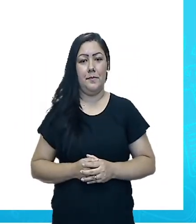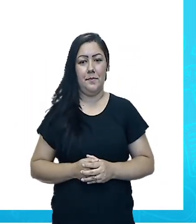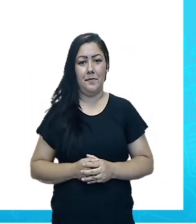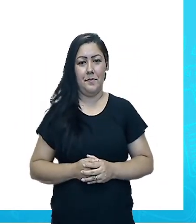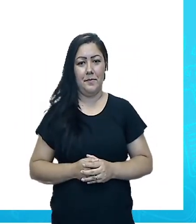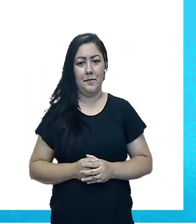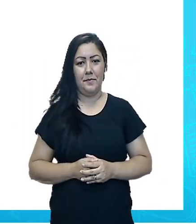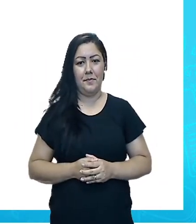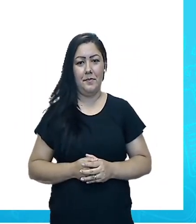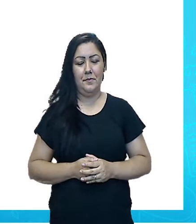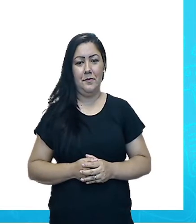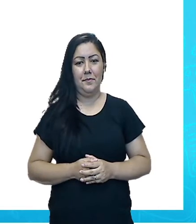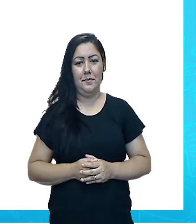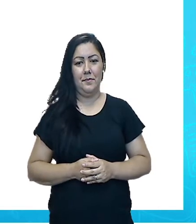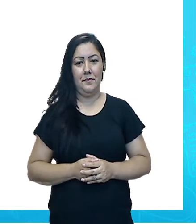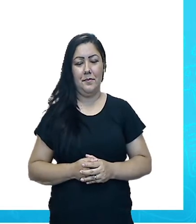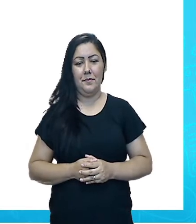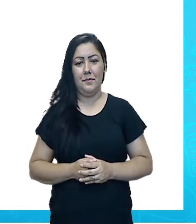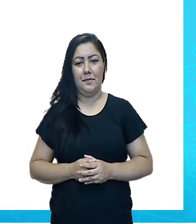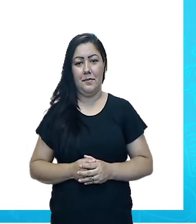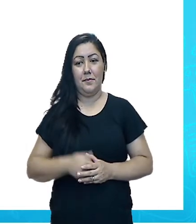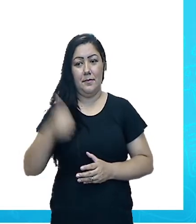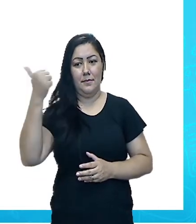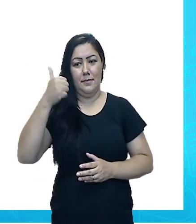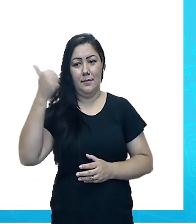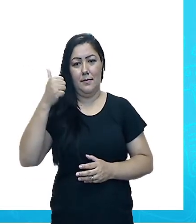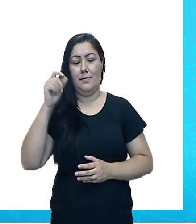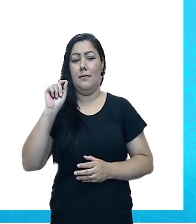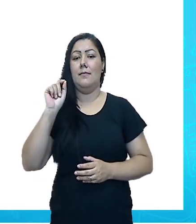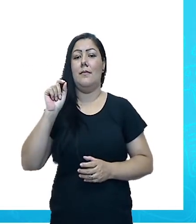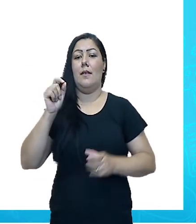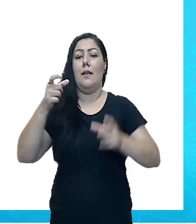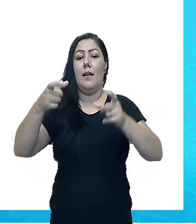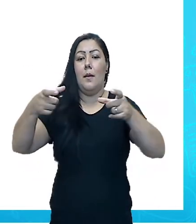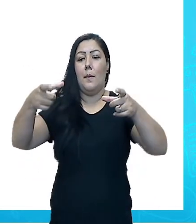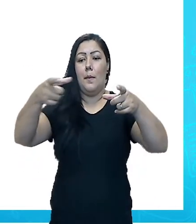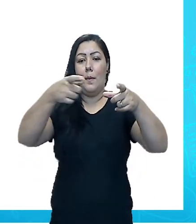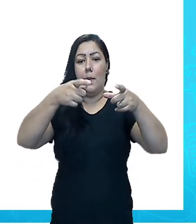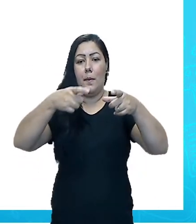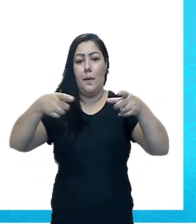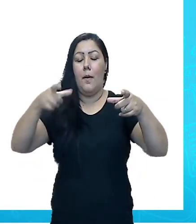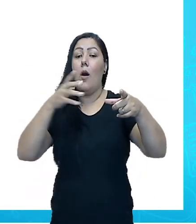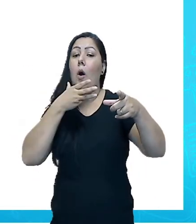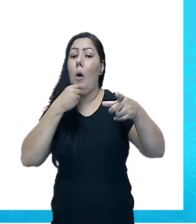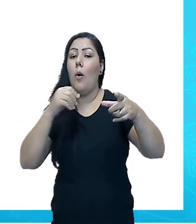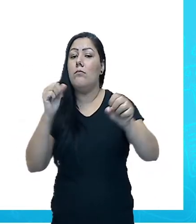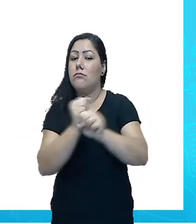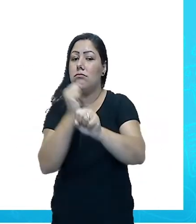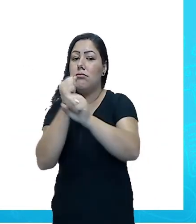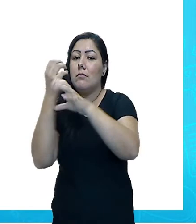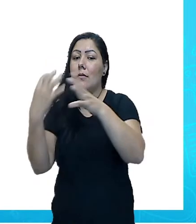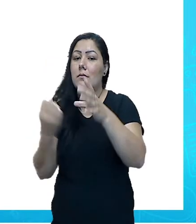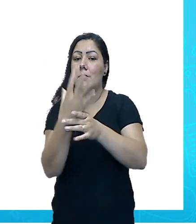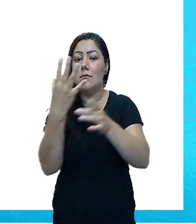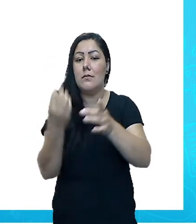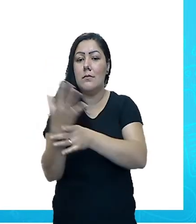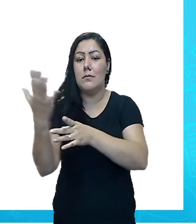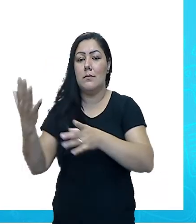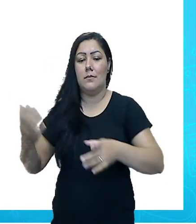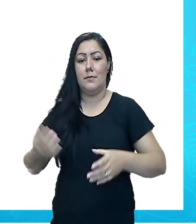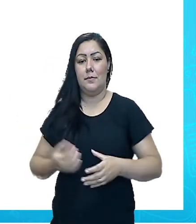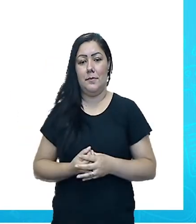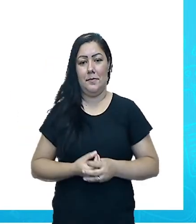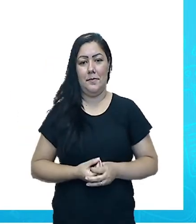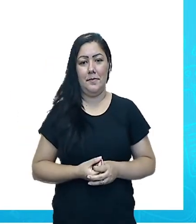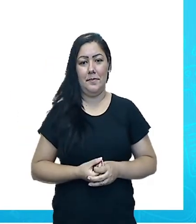tá? Plano primário aqui, ó, mostrando as ações do homem no pico da Ibituruna.